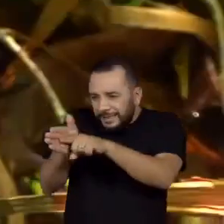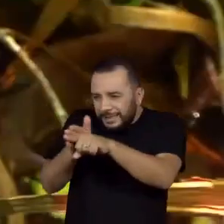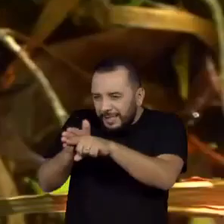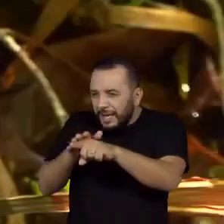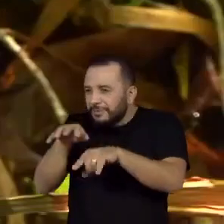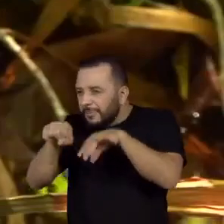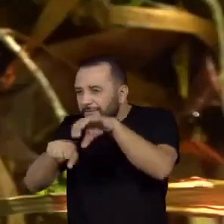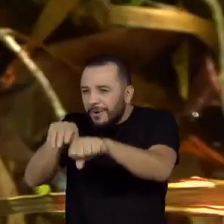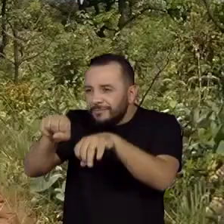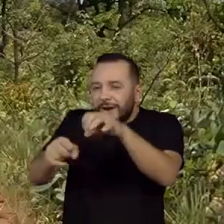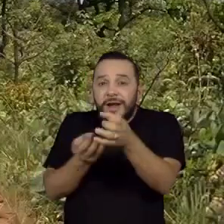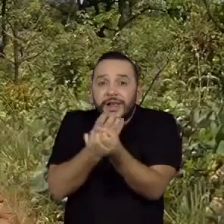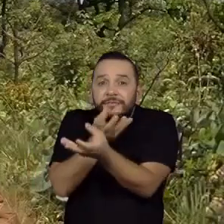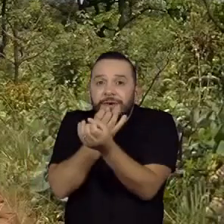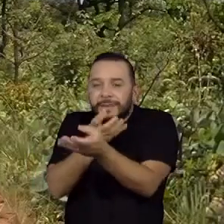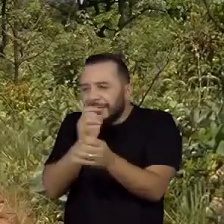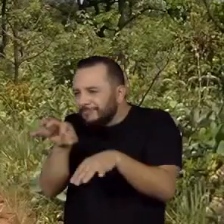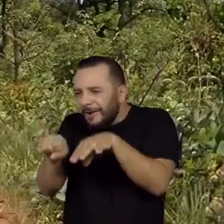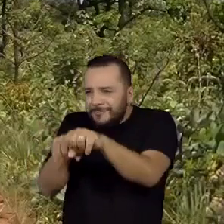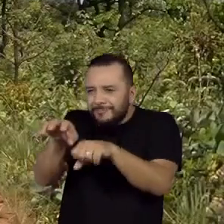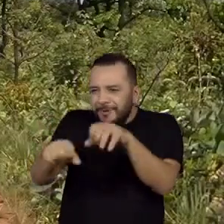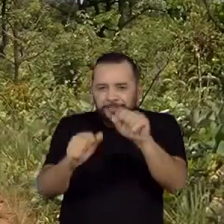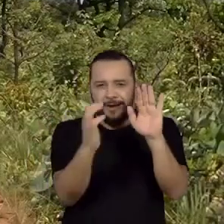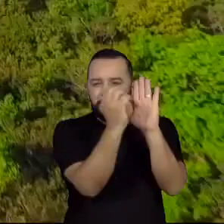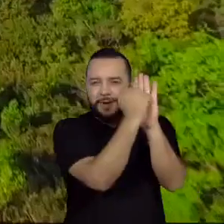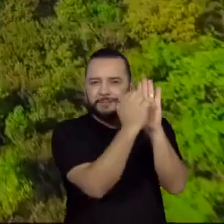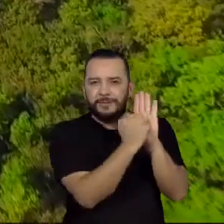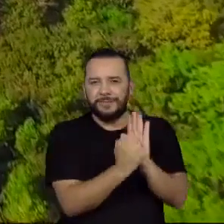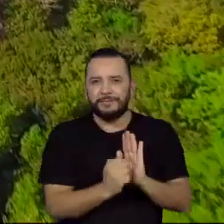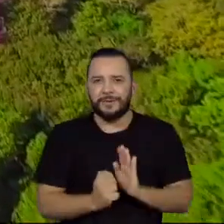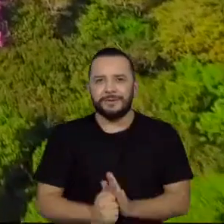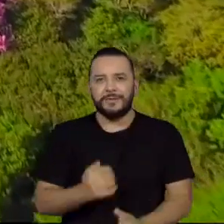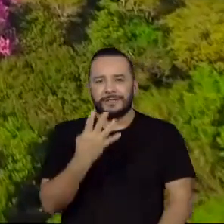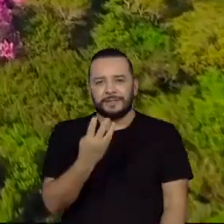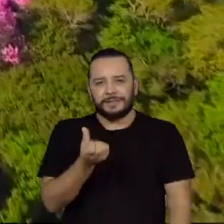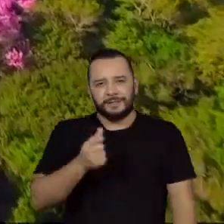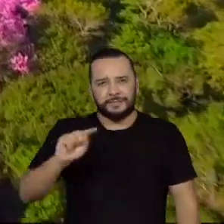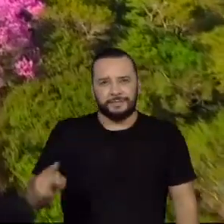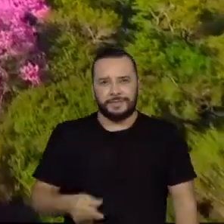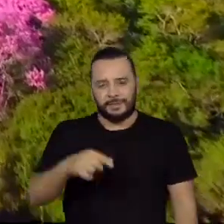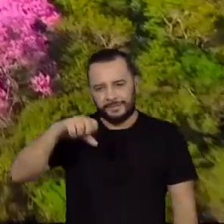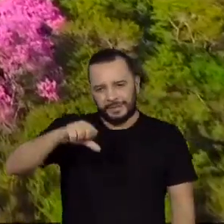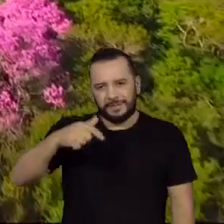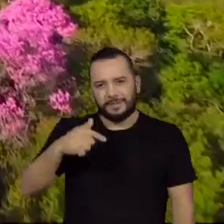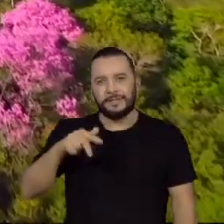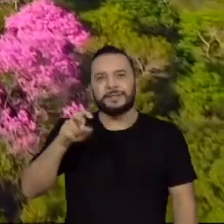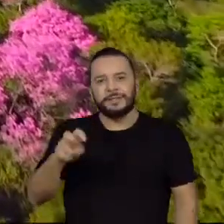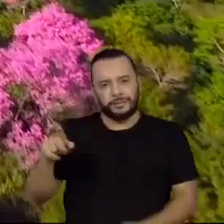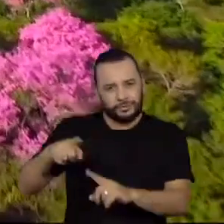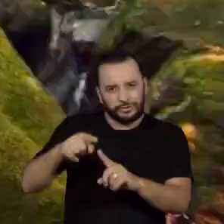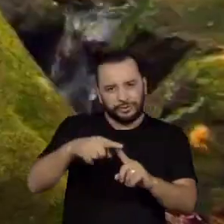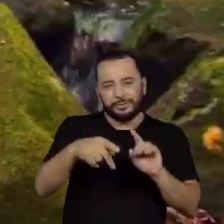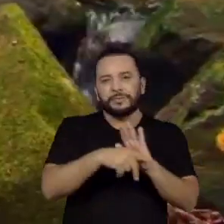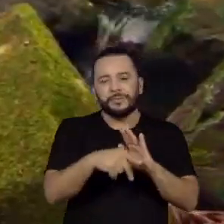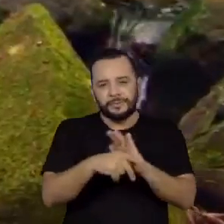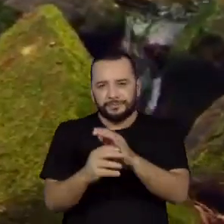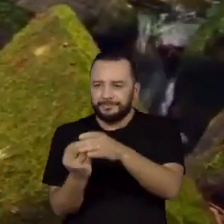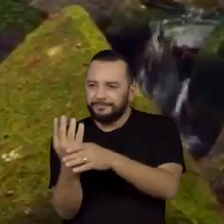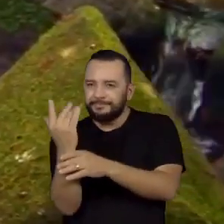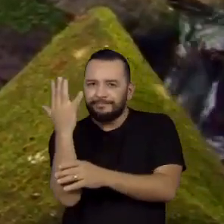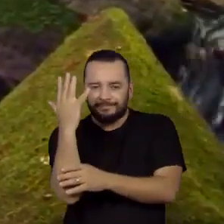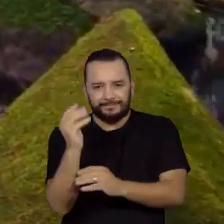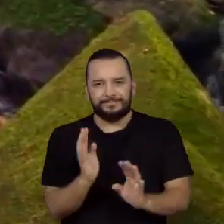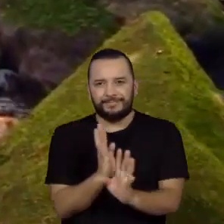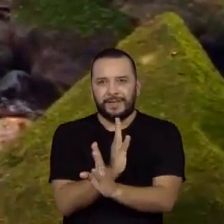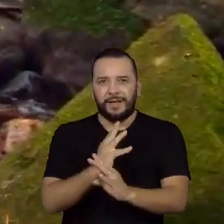todas as informações de 46.975 espécies de plantas, algas e